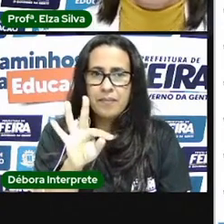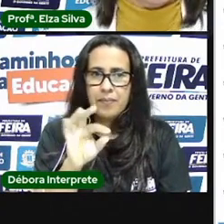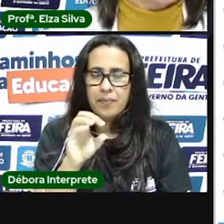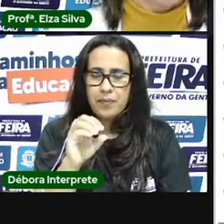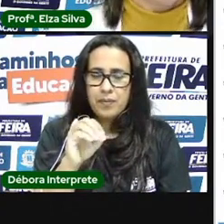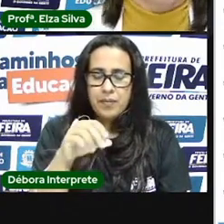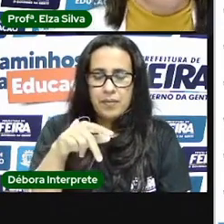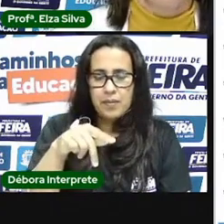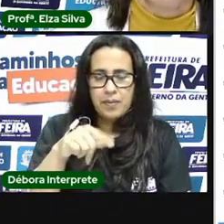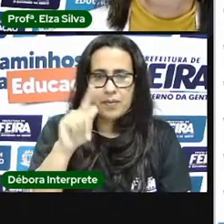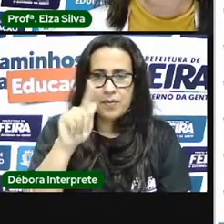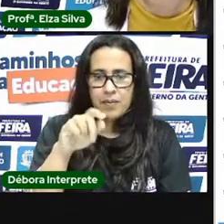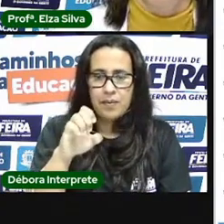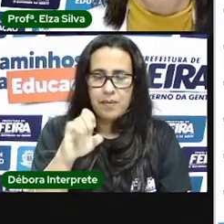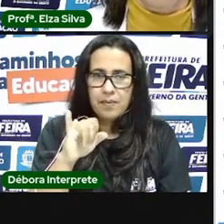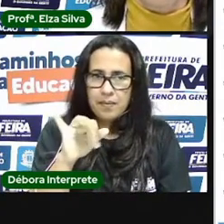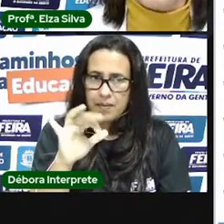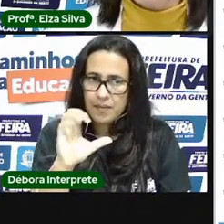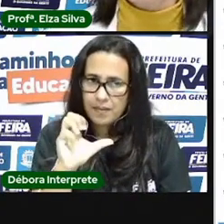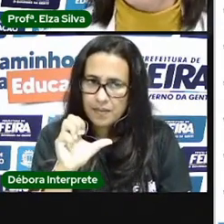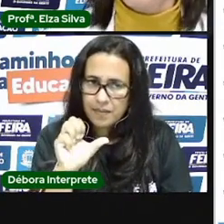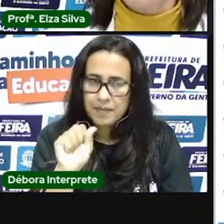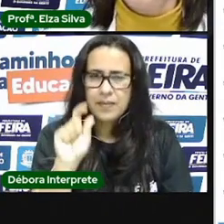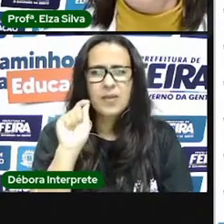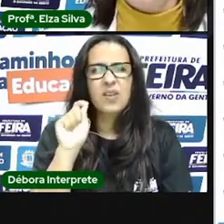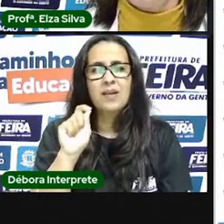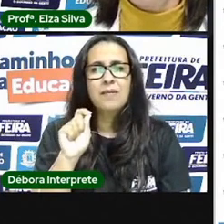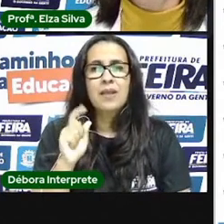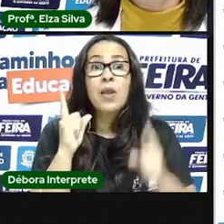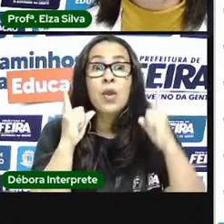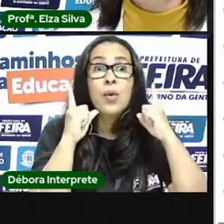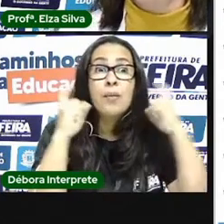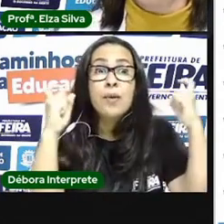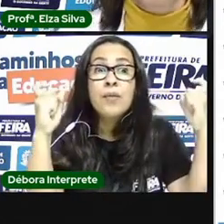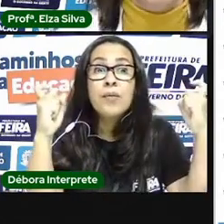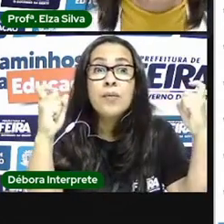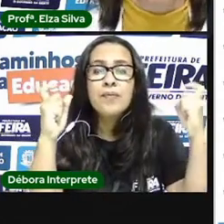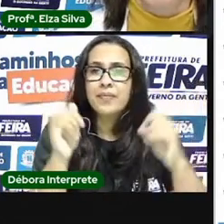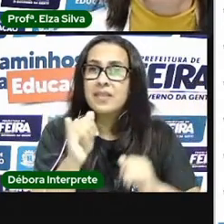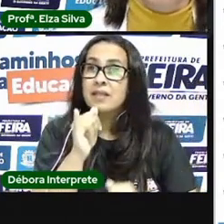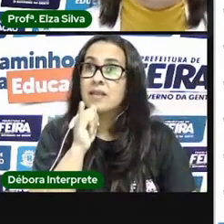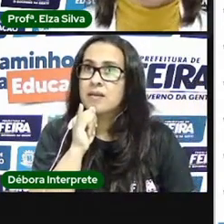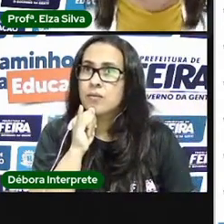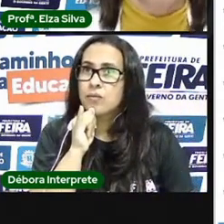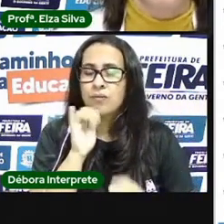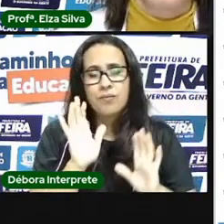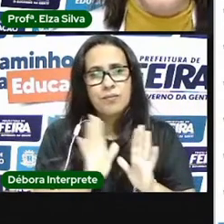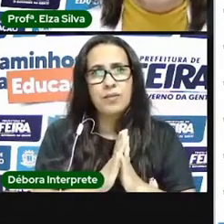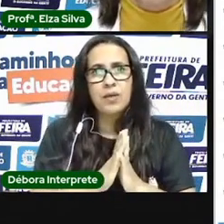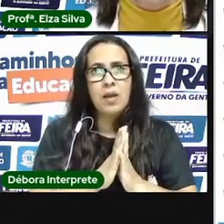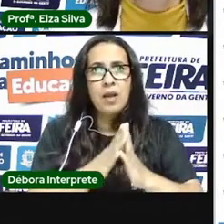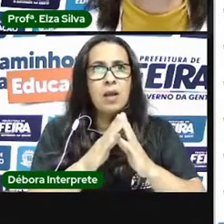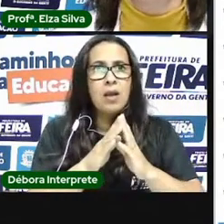durante a história de repente o artista coloca um trovão está chovendo de repente cai uma